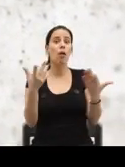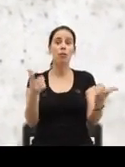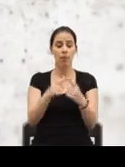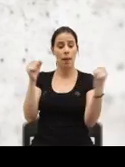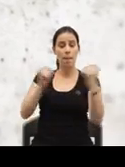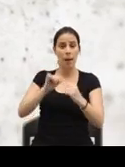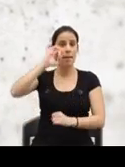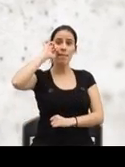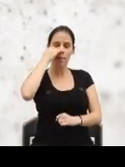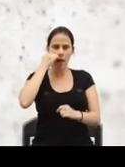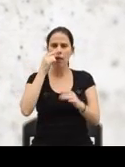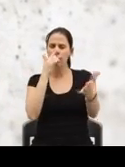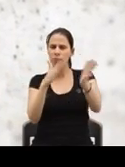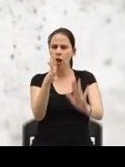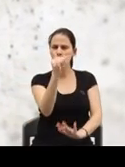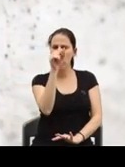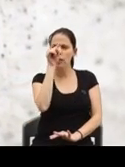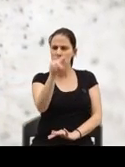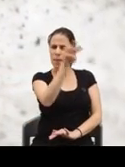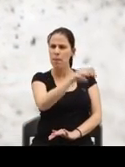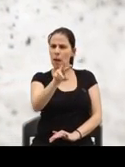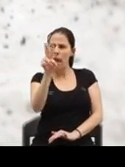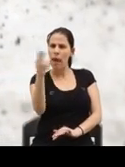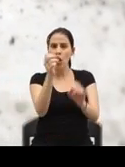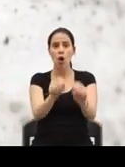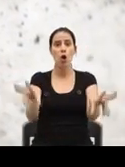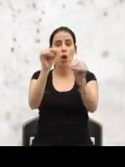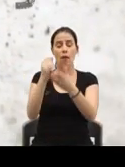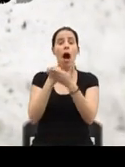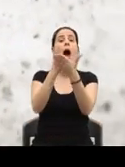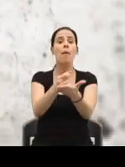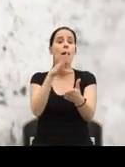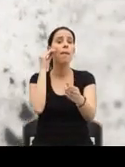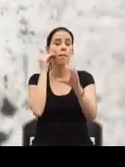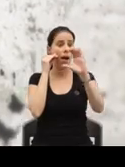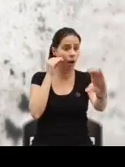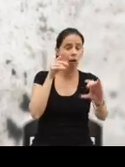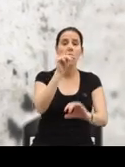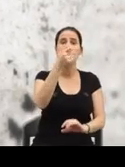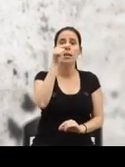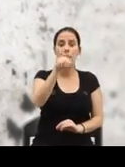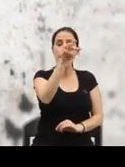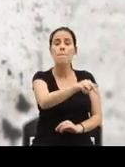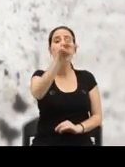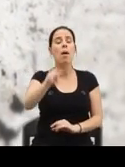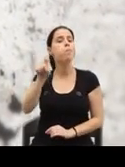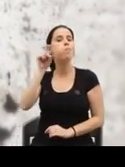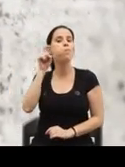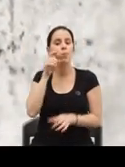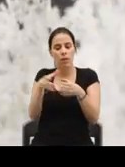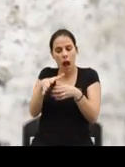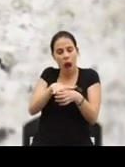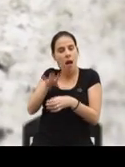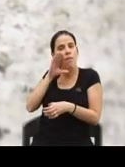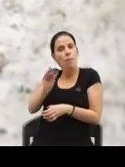Do pacto de agressão, constam cerca de 12 mil milhões de euros de novos apoios à banca e 35 mil milhões de garantias para o